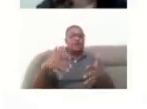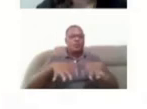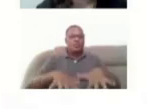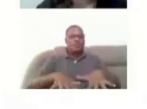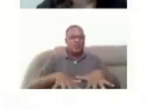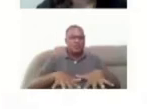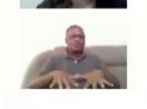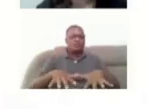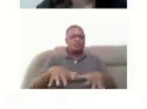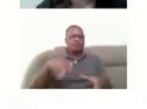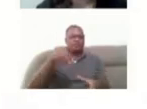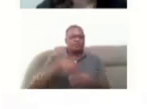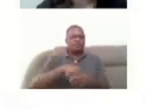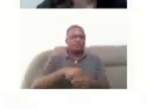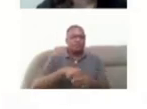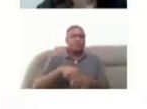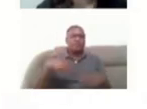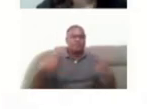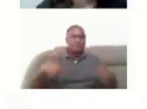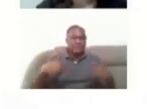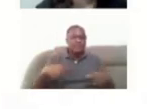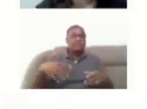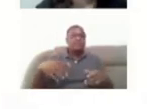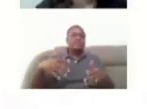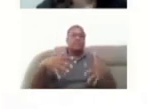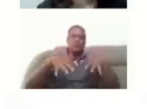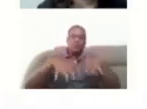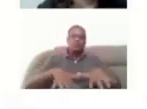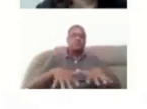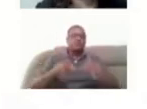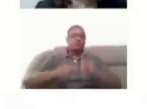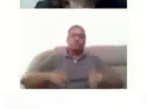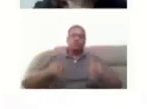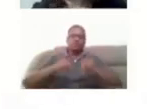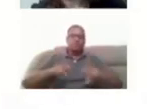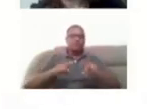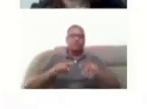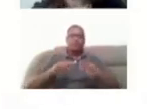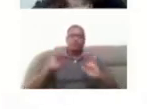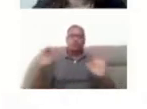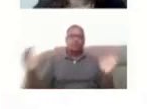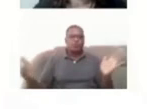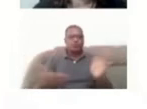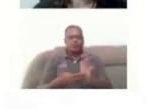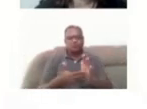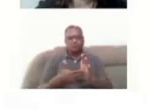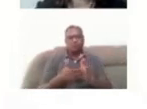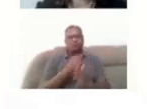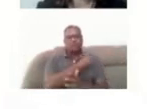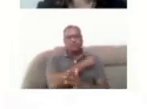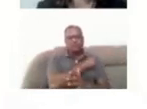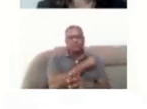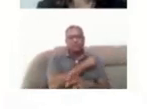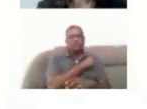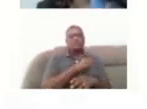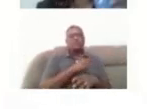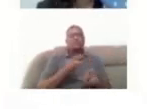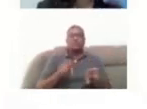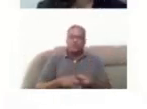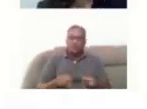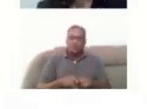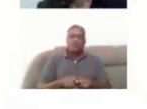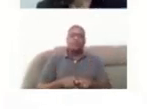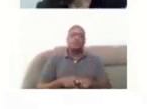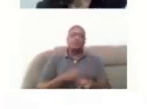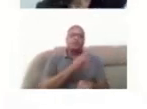temos que garantir essa inclusão digital para todos os alunos, né, então, e o estudante com deficiência, o